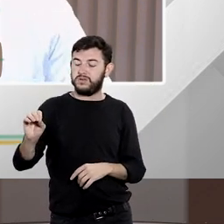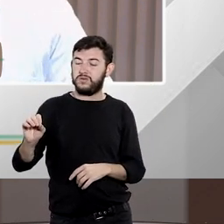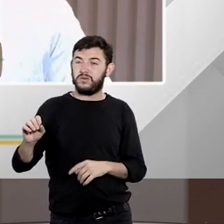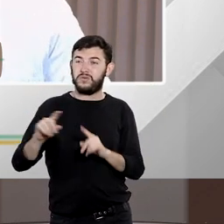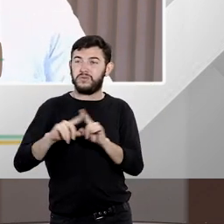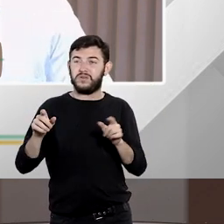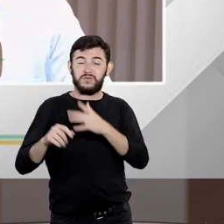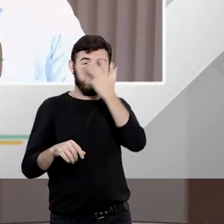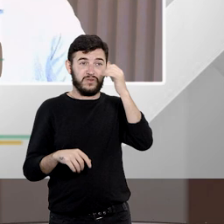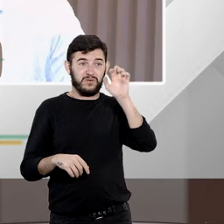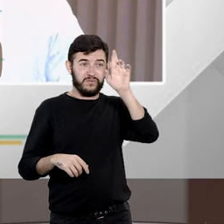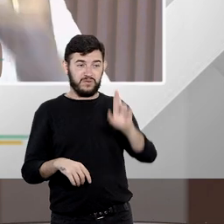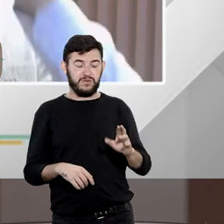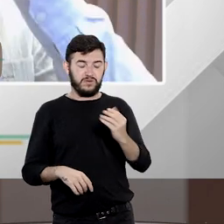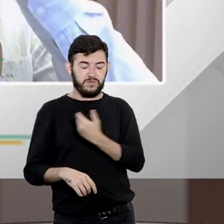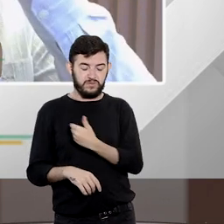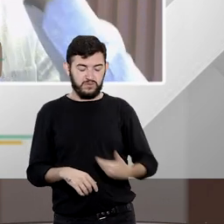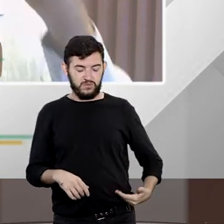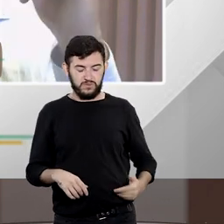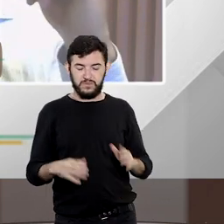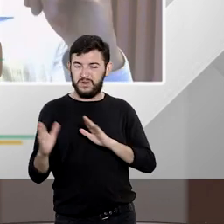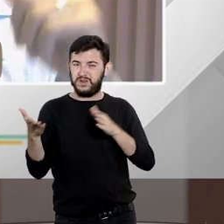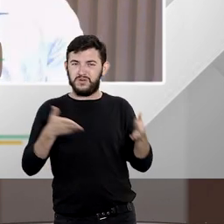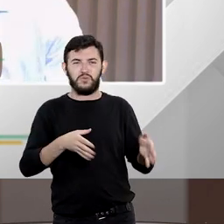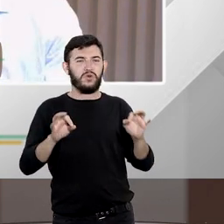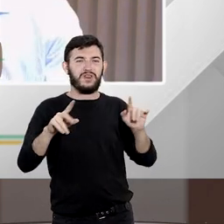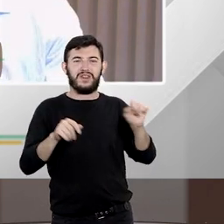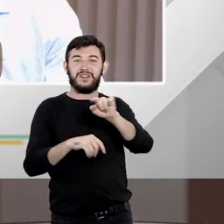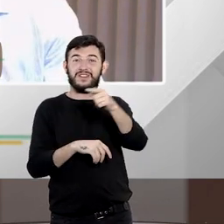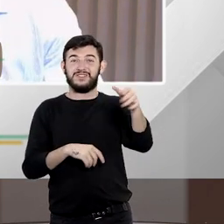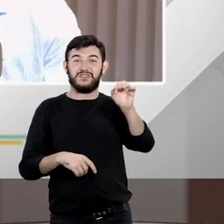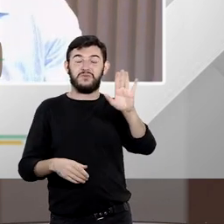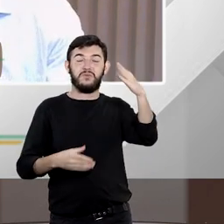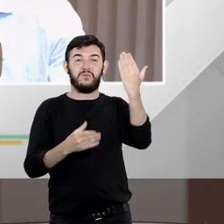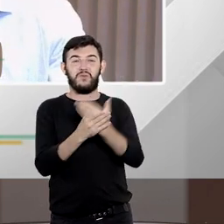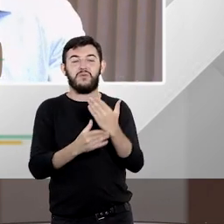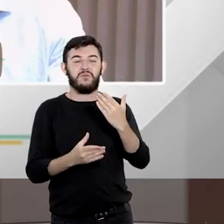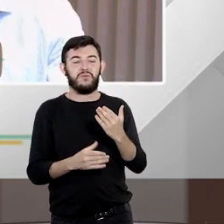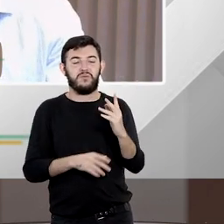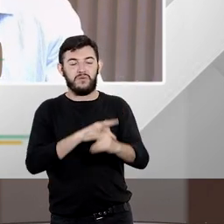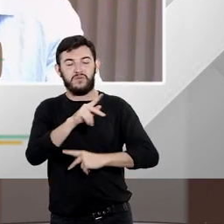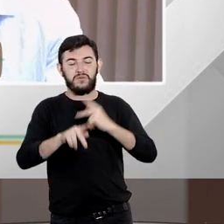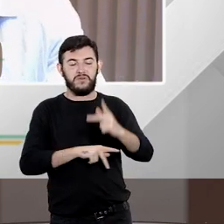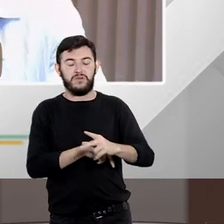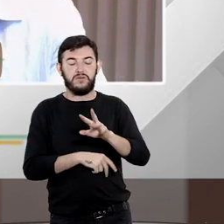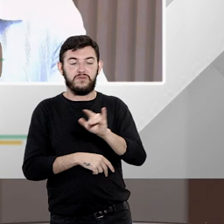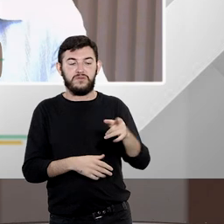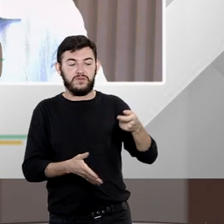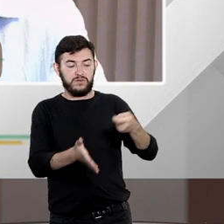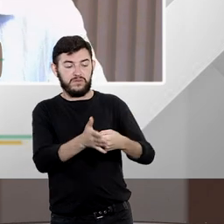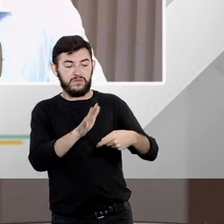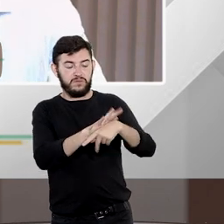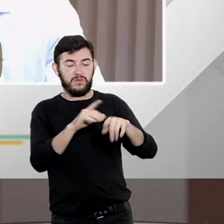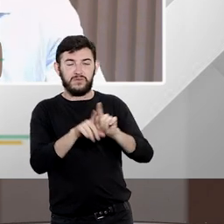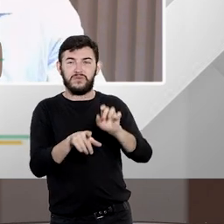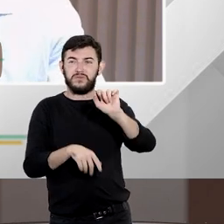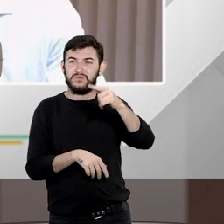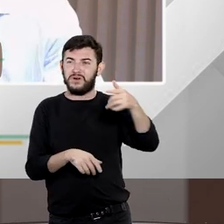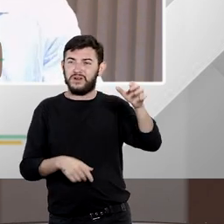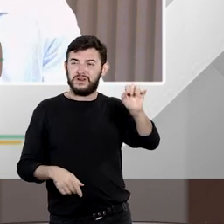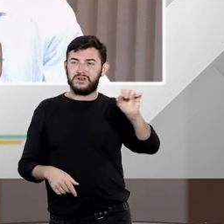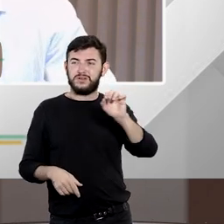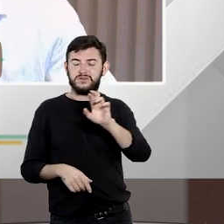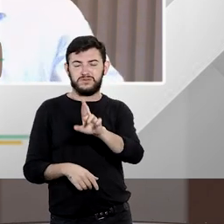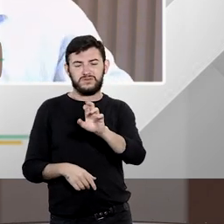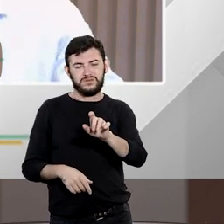público não participou daquela ação popular ele terá que ser cobrado através de uma ação de regresso onde ele